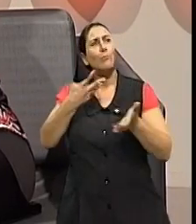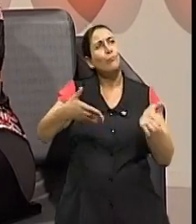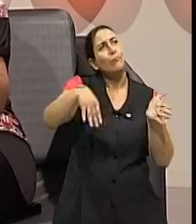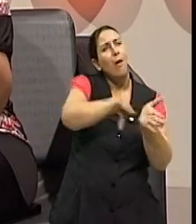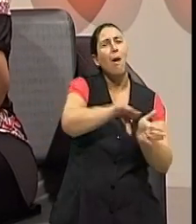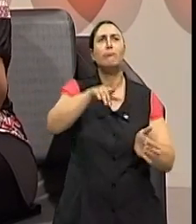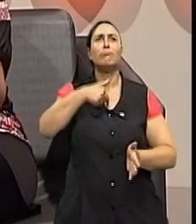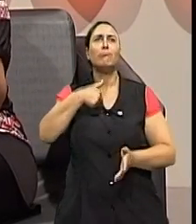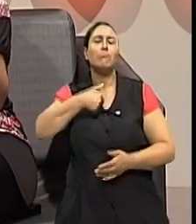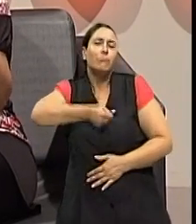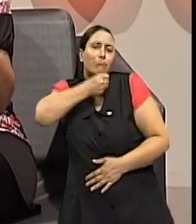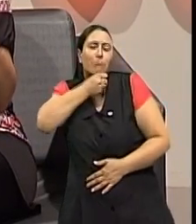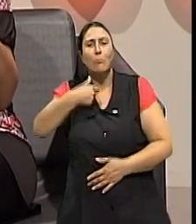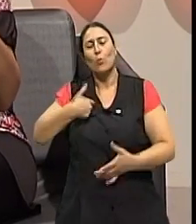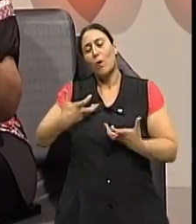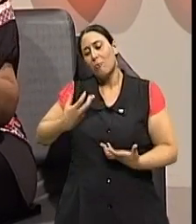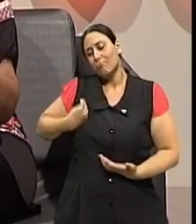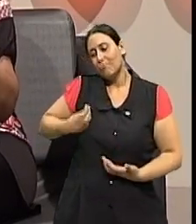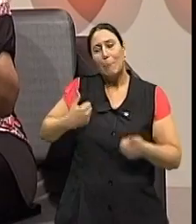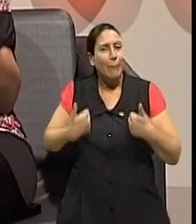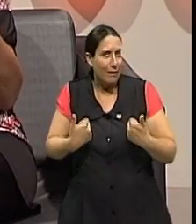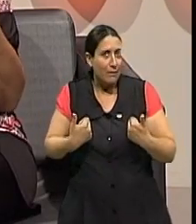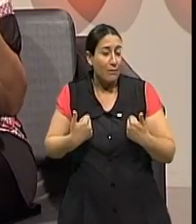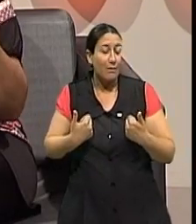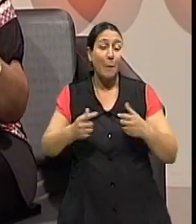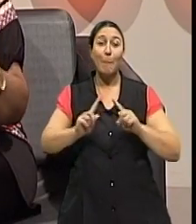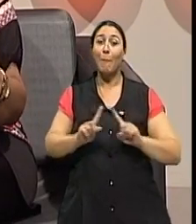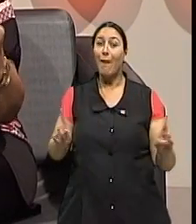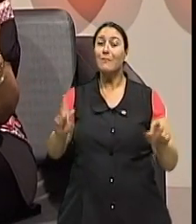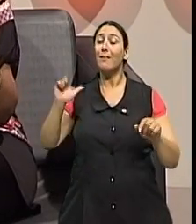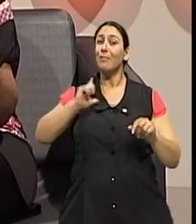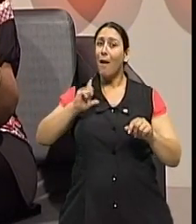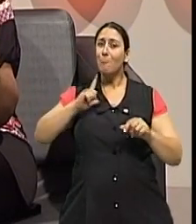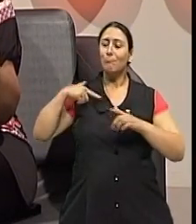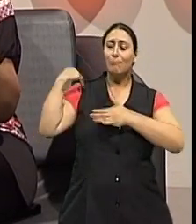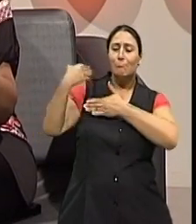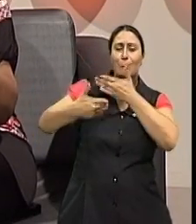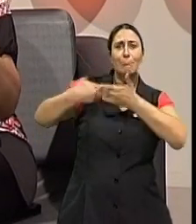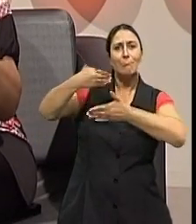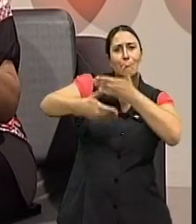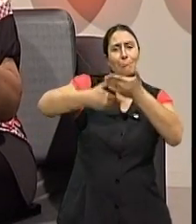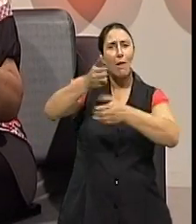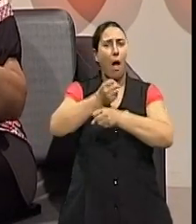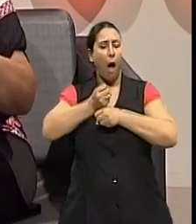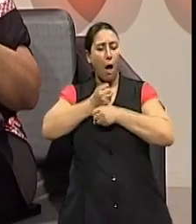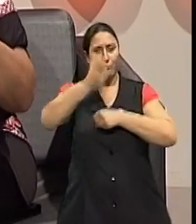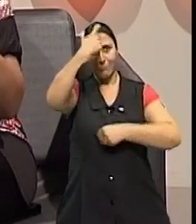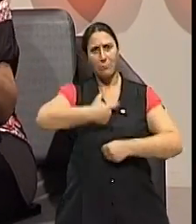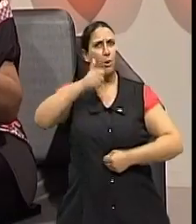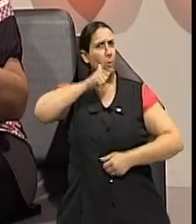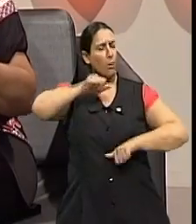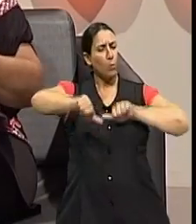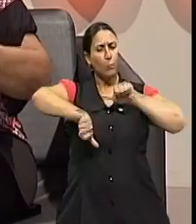Mas ter esse olhar de que nós passamos por diferentes fases da vida, e essa é fundamental. Falar